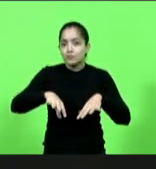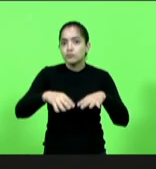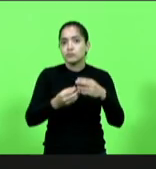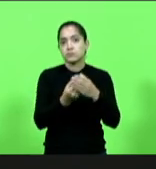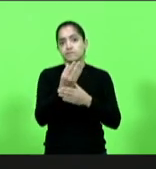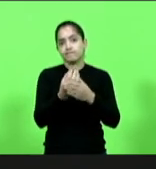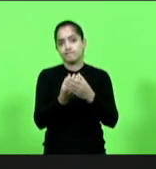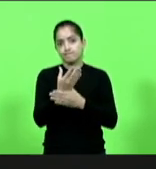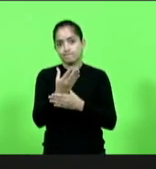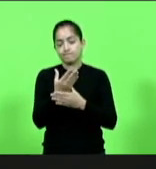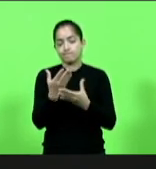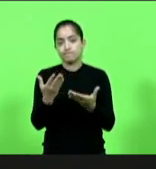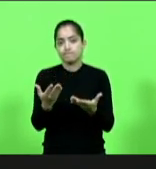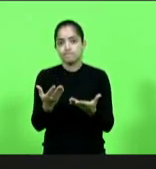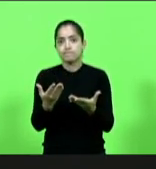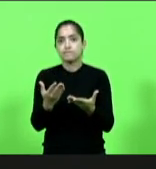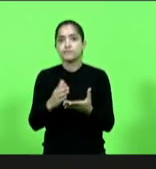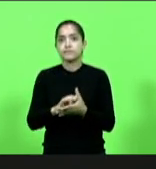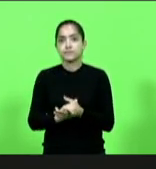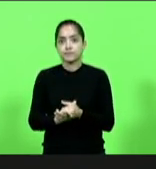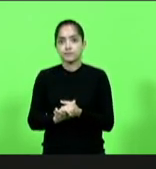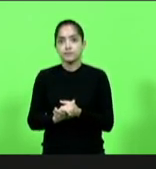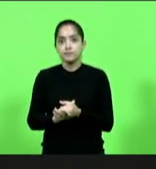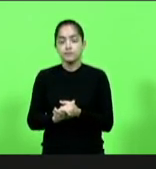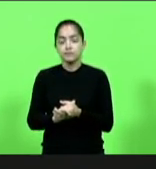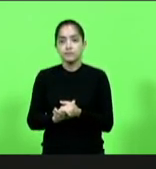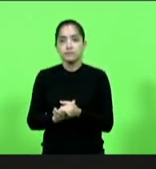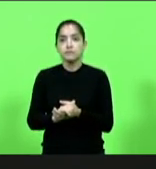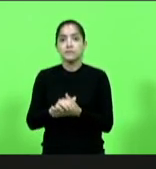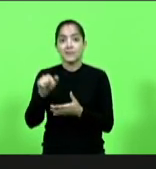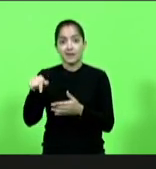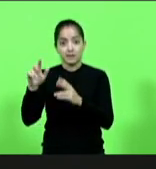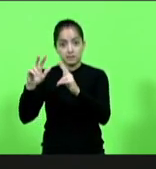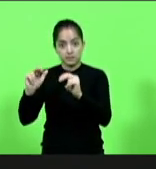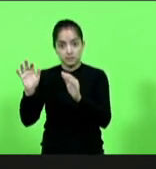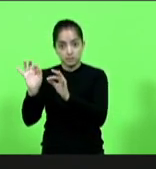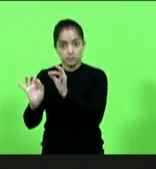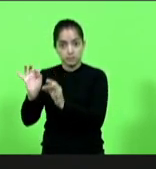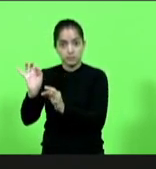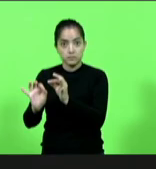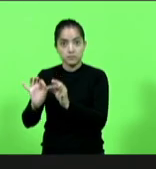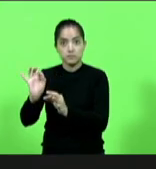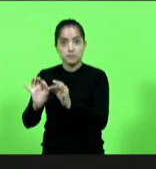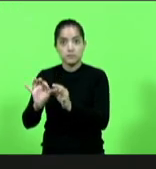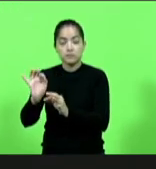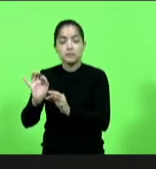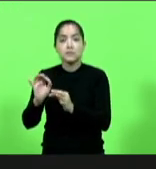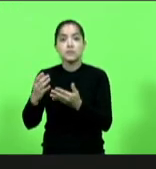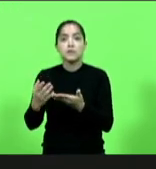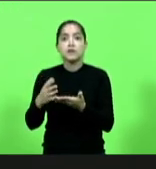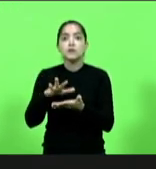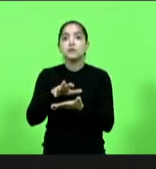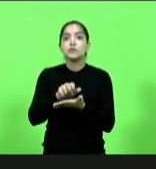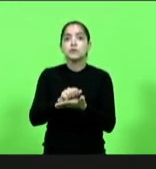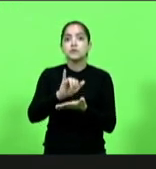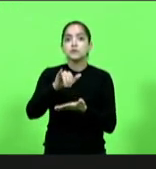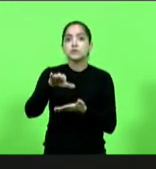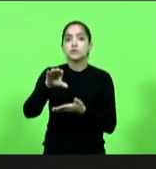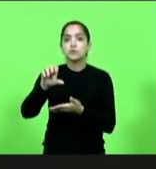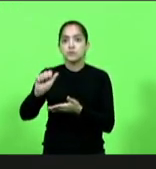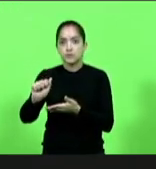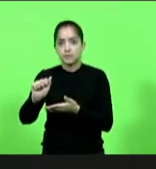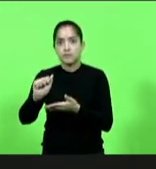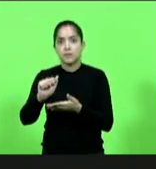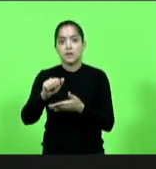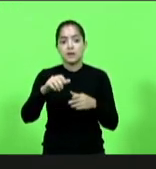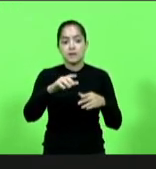A sentença da Sexta Vara Federal, aqui de Florianópolis, vedando a homologação do cadastro do IMA para as